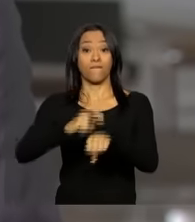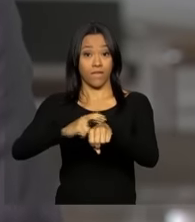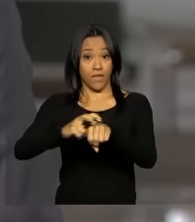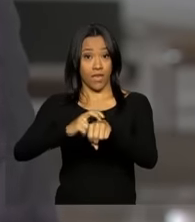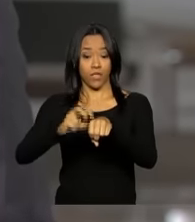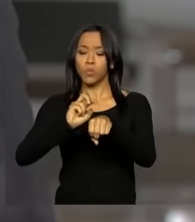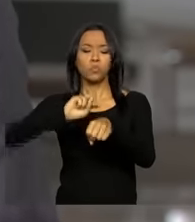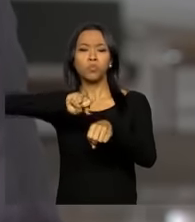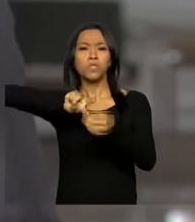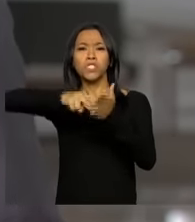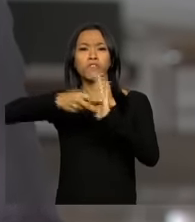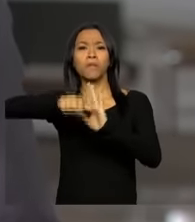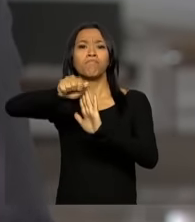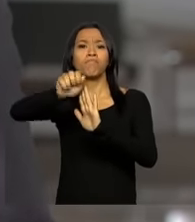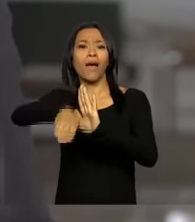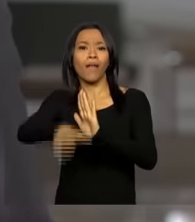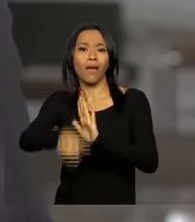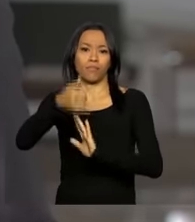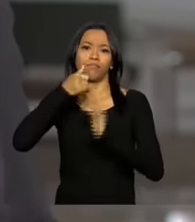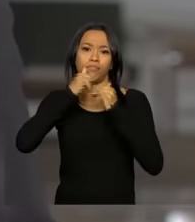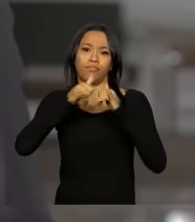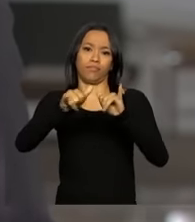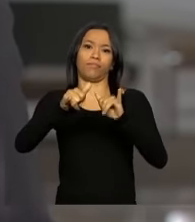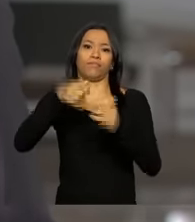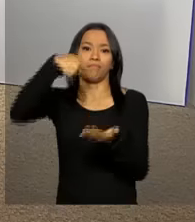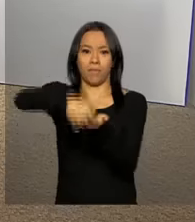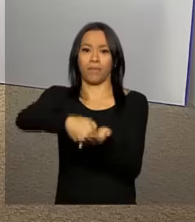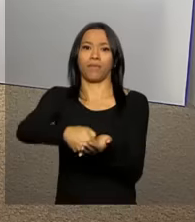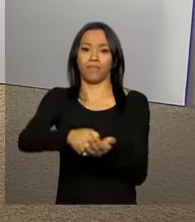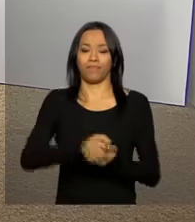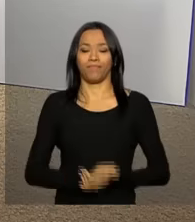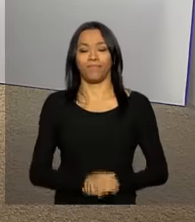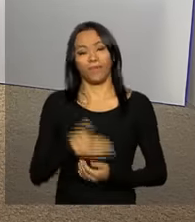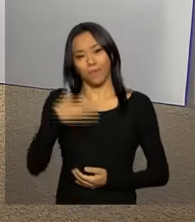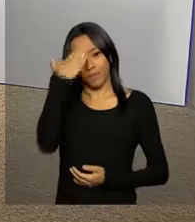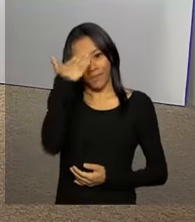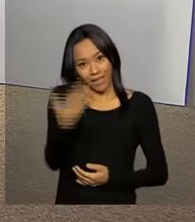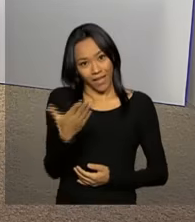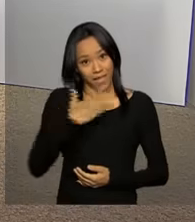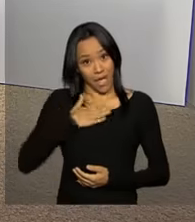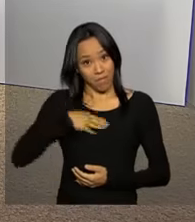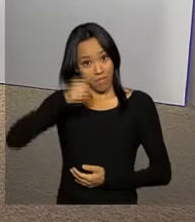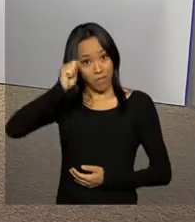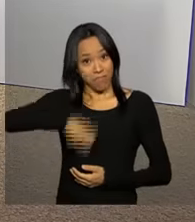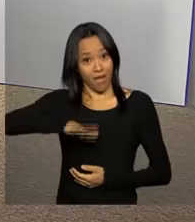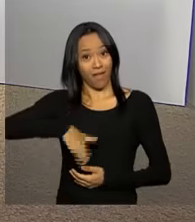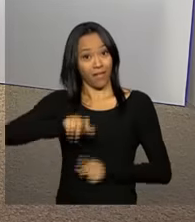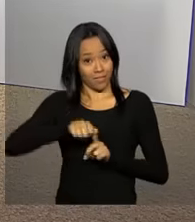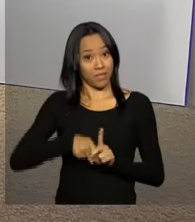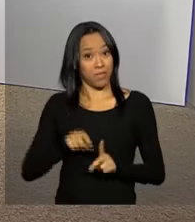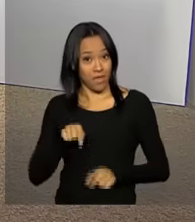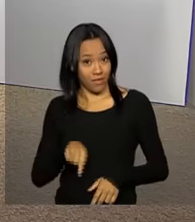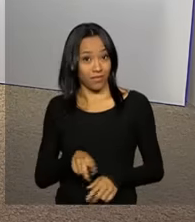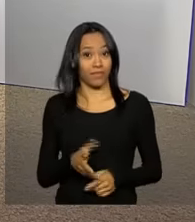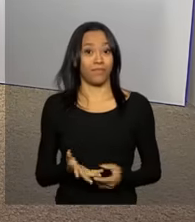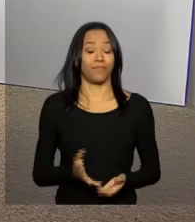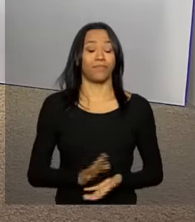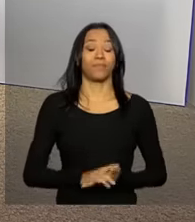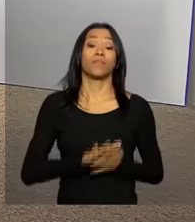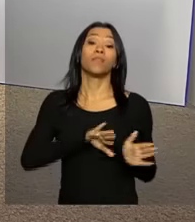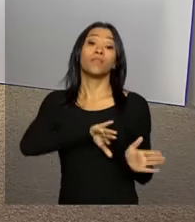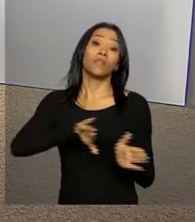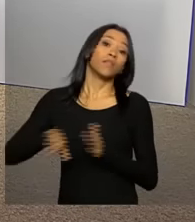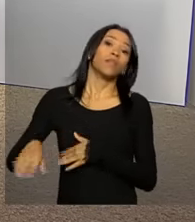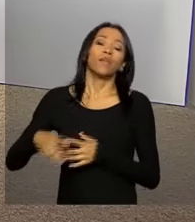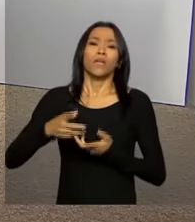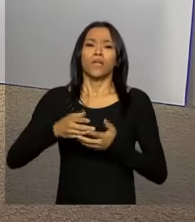de energia para o consumidor. Jaime. Leandro, obrigado. Minha conta já veio mais barata esse mês mesmo. O processo